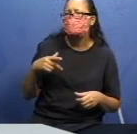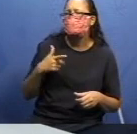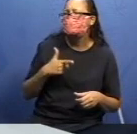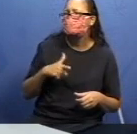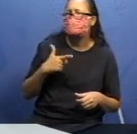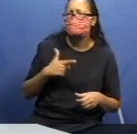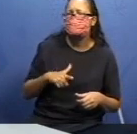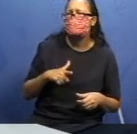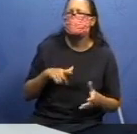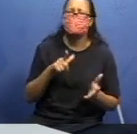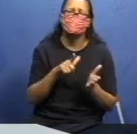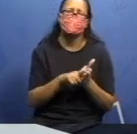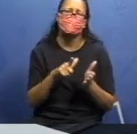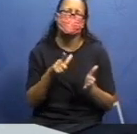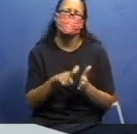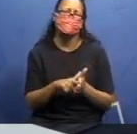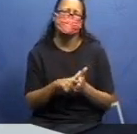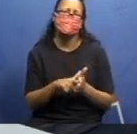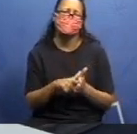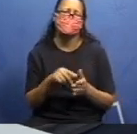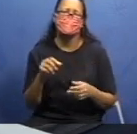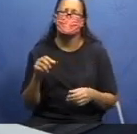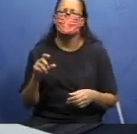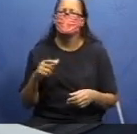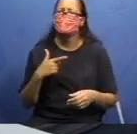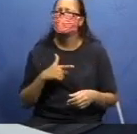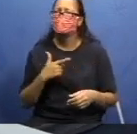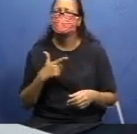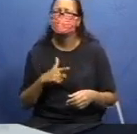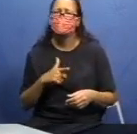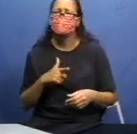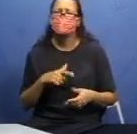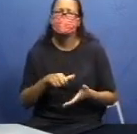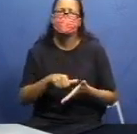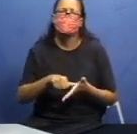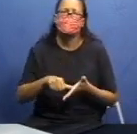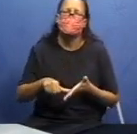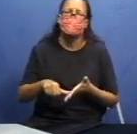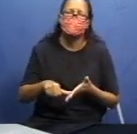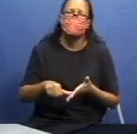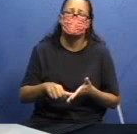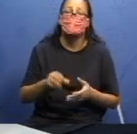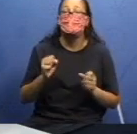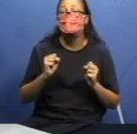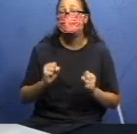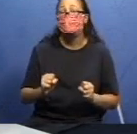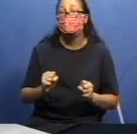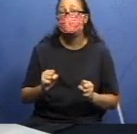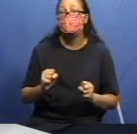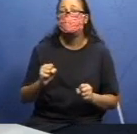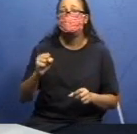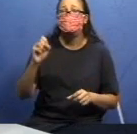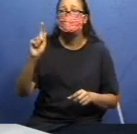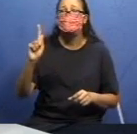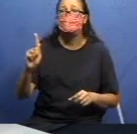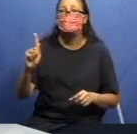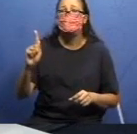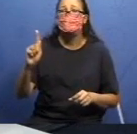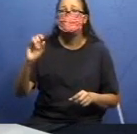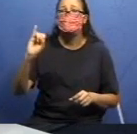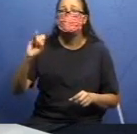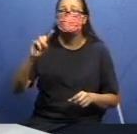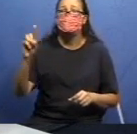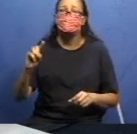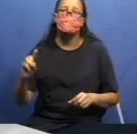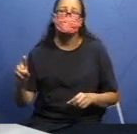vou ensinar para vocês um segredinho. Você pode pegar um pedacinho de giz, e riscar no chão. Você também ainda pode fazer,